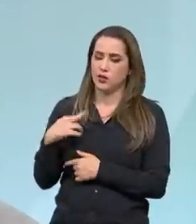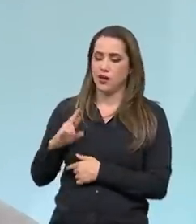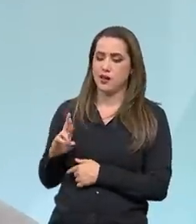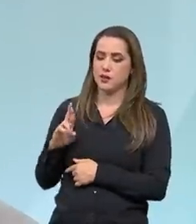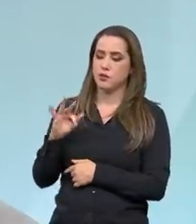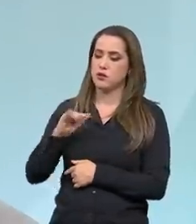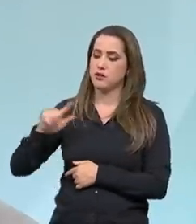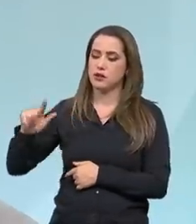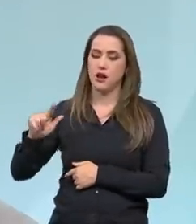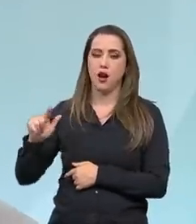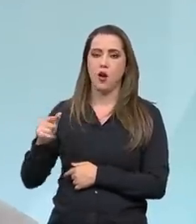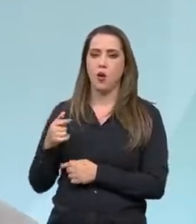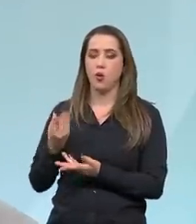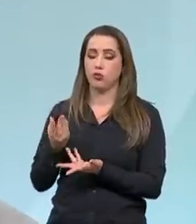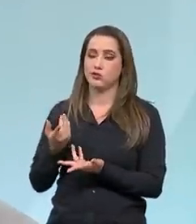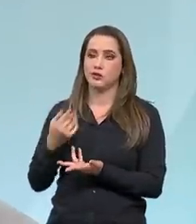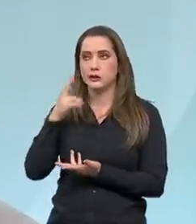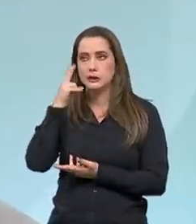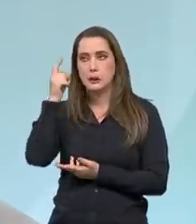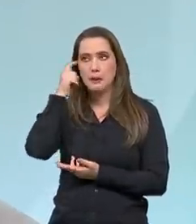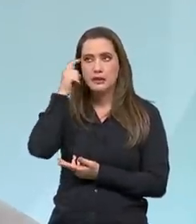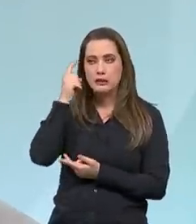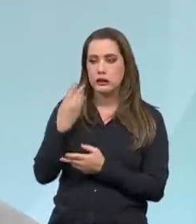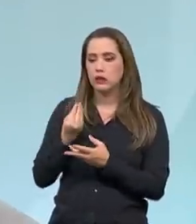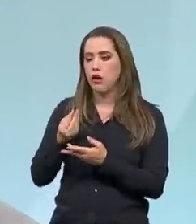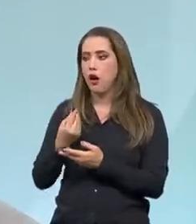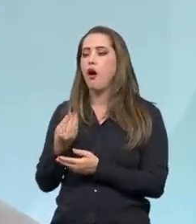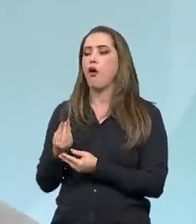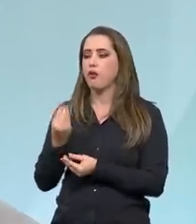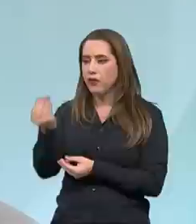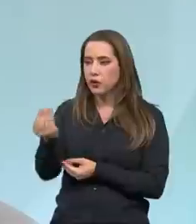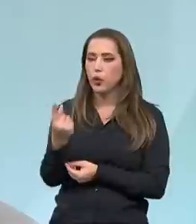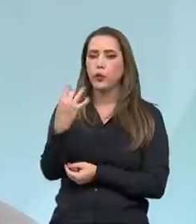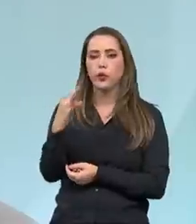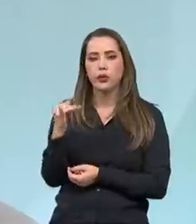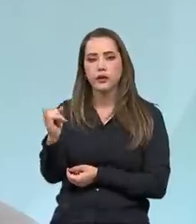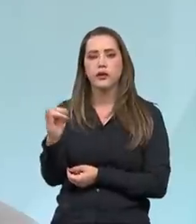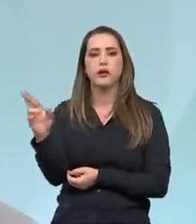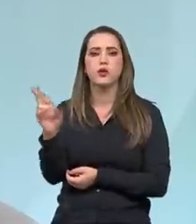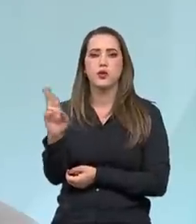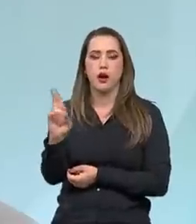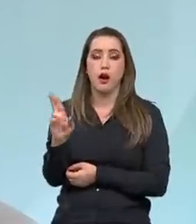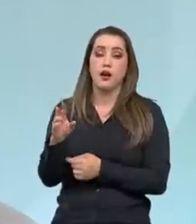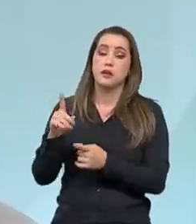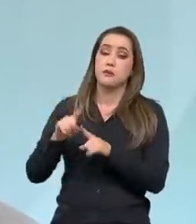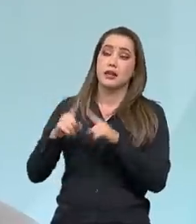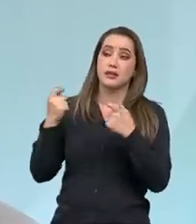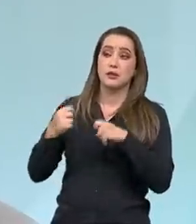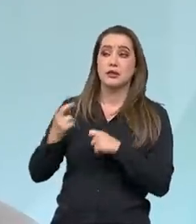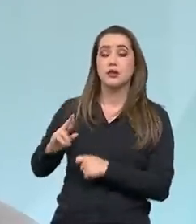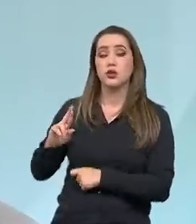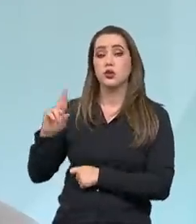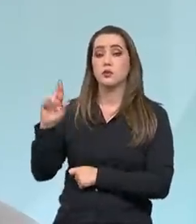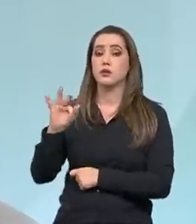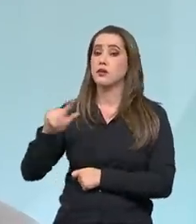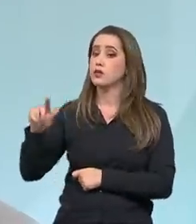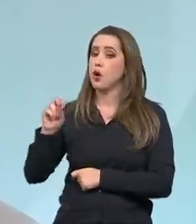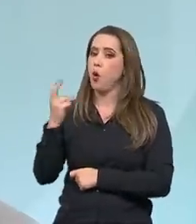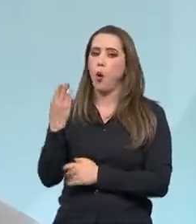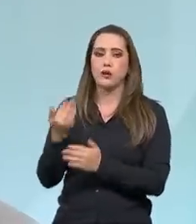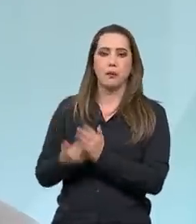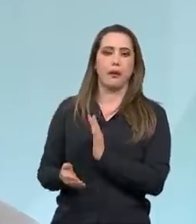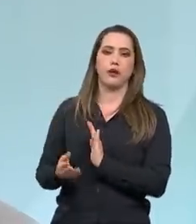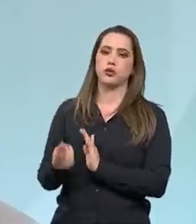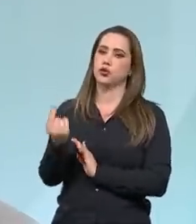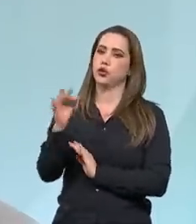esse ganho distributivo, e falando especificamente da área social, esse ganho distributivo, ele se torna uma perda no futuro.